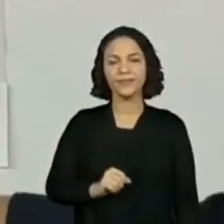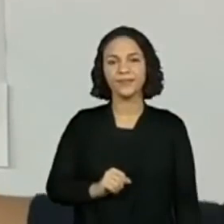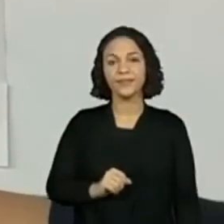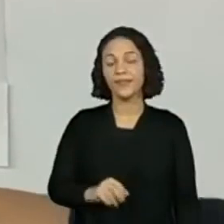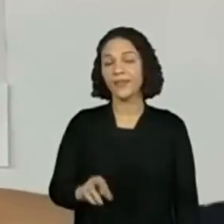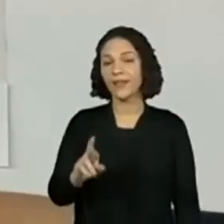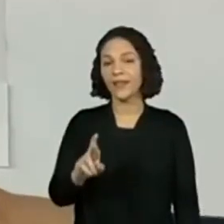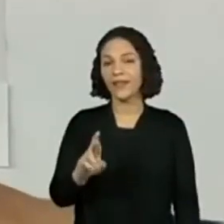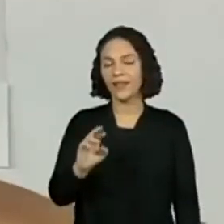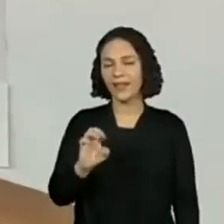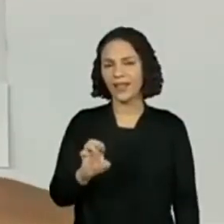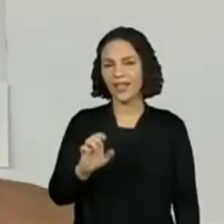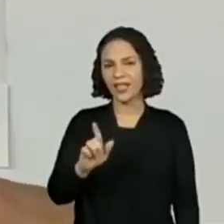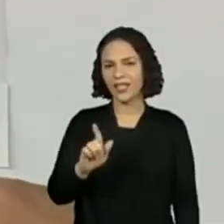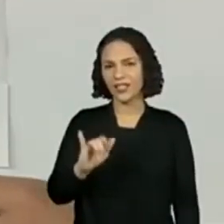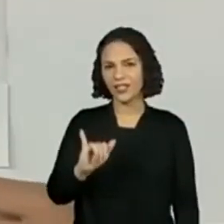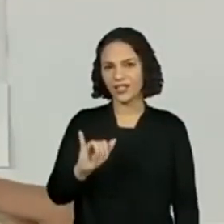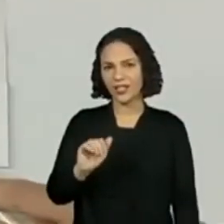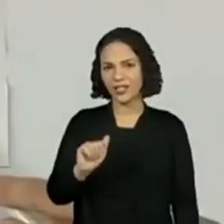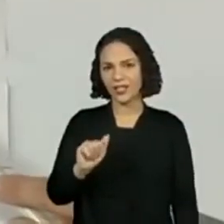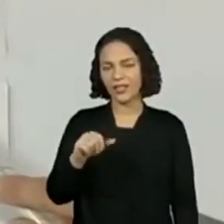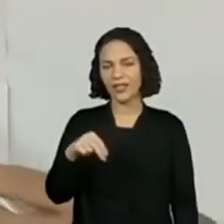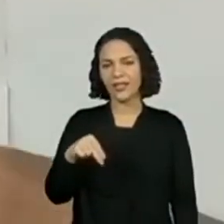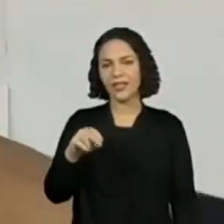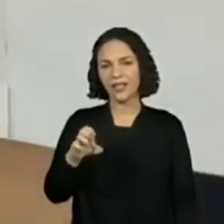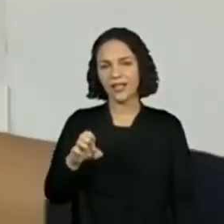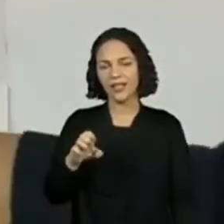Viviane, Regiane Taveira,